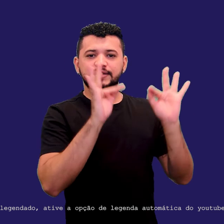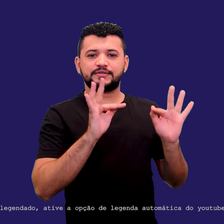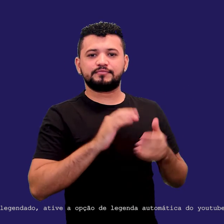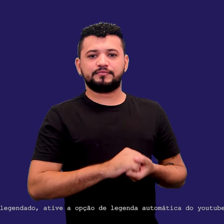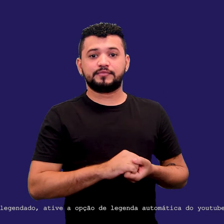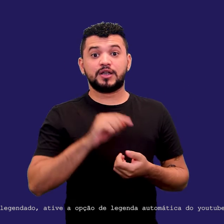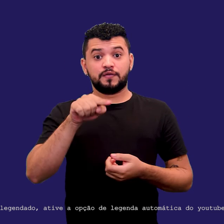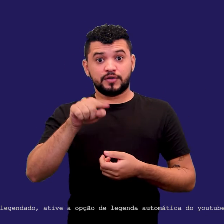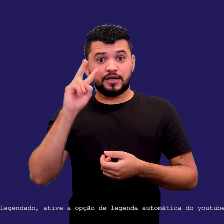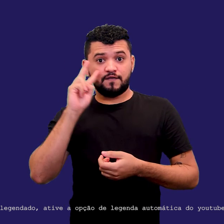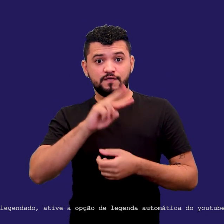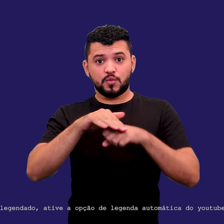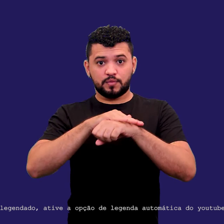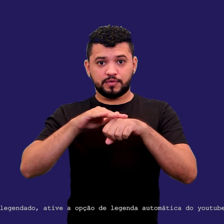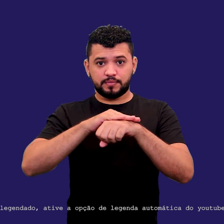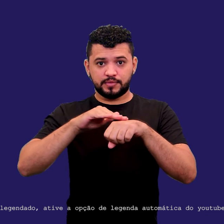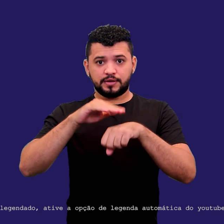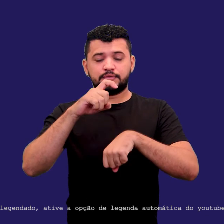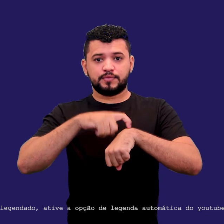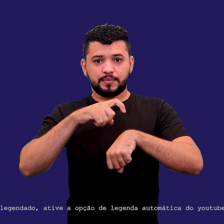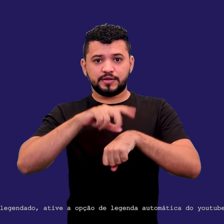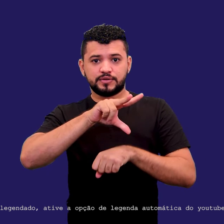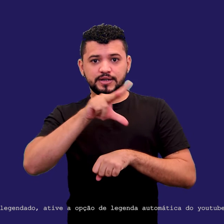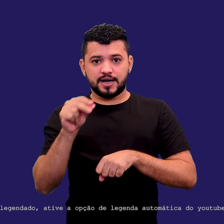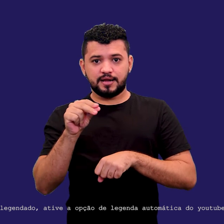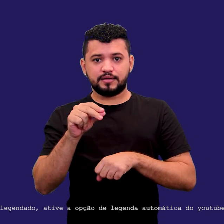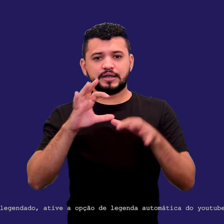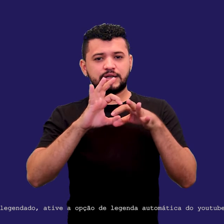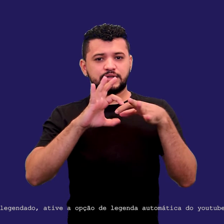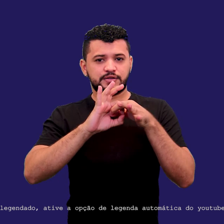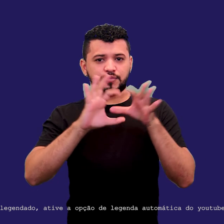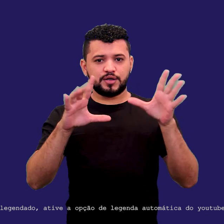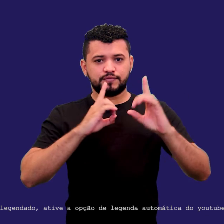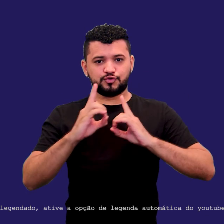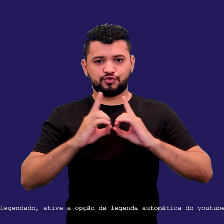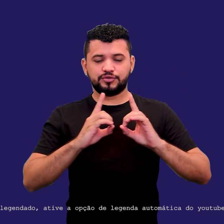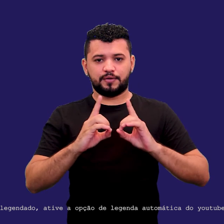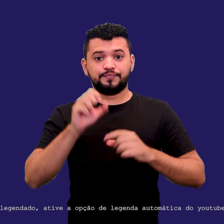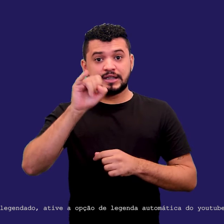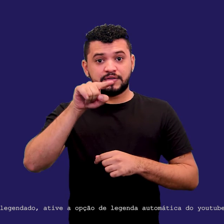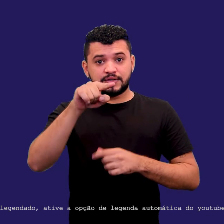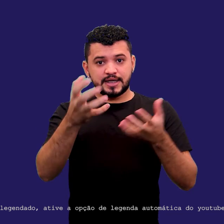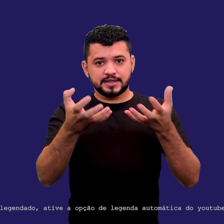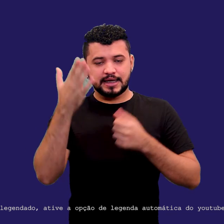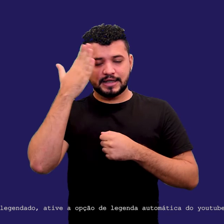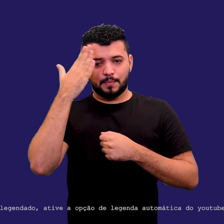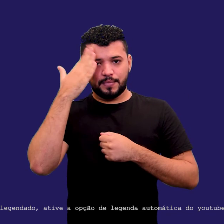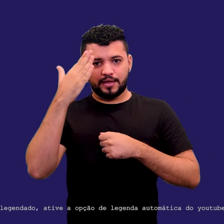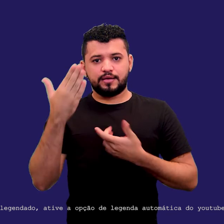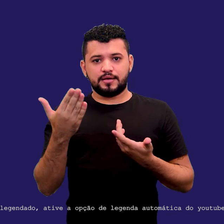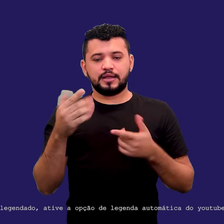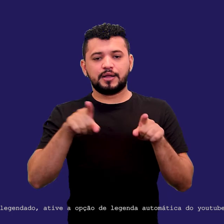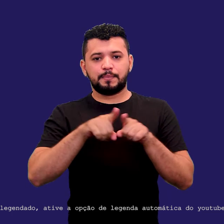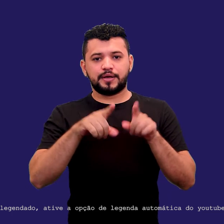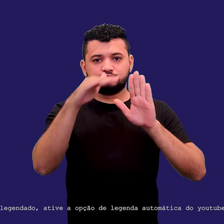Você ouviu o Momento Senac e ele está disponível na sua plataforma favorita. Se quiser saber mais sobre a